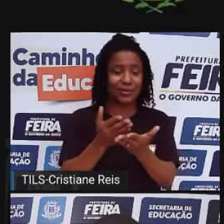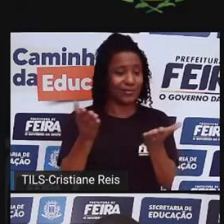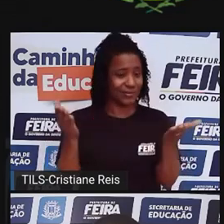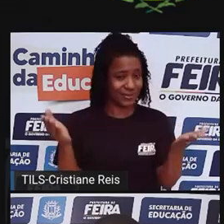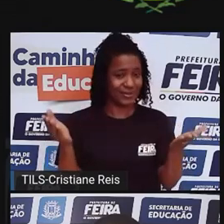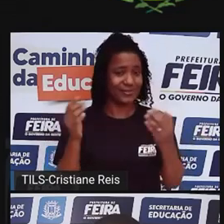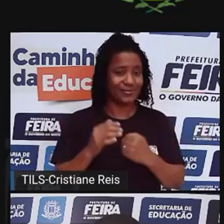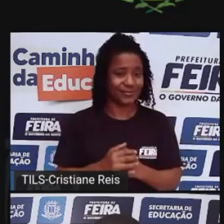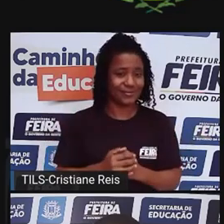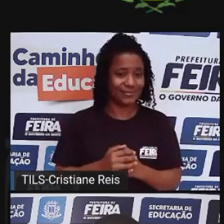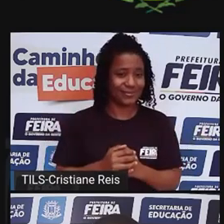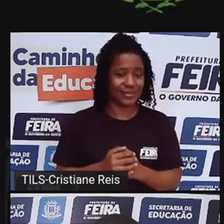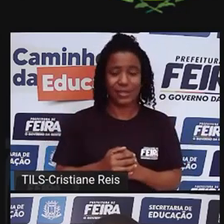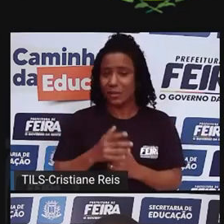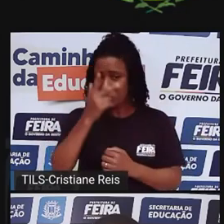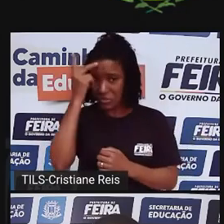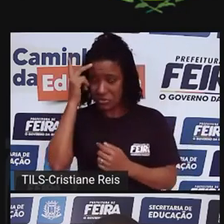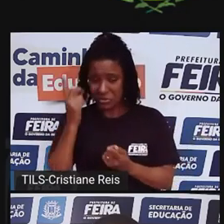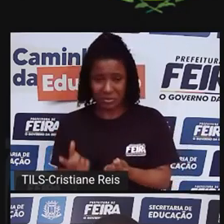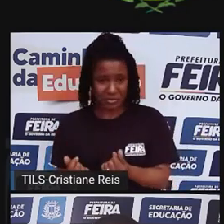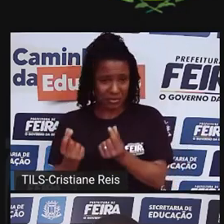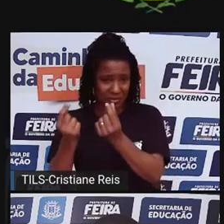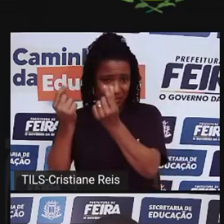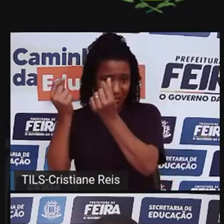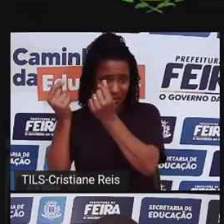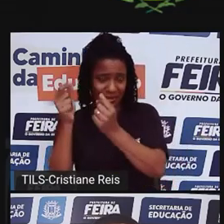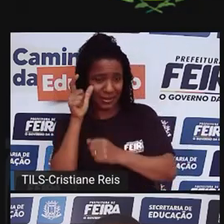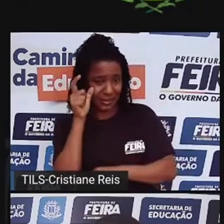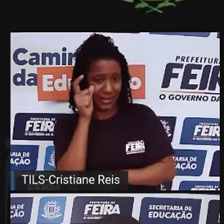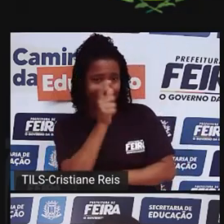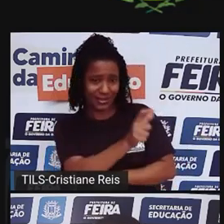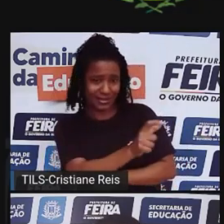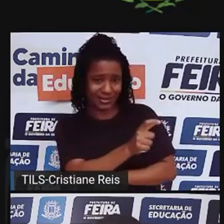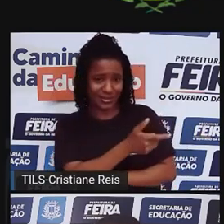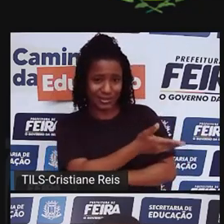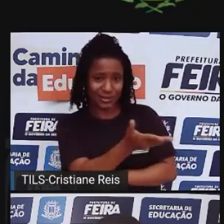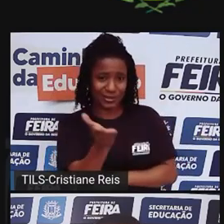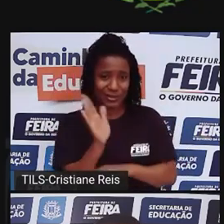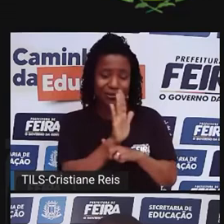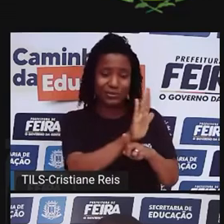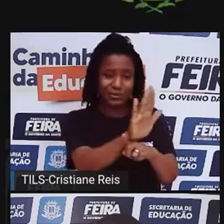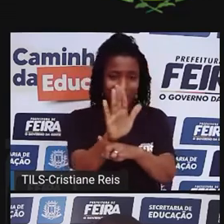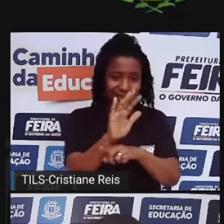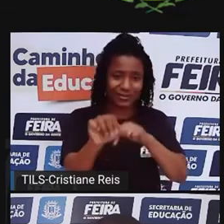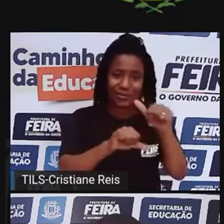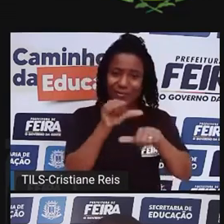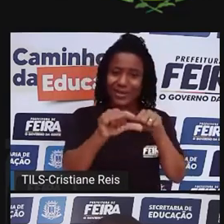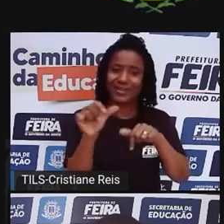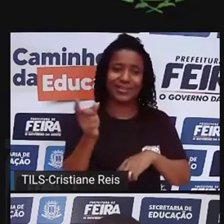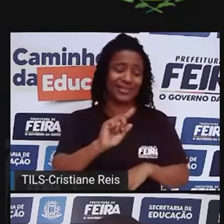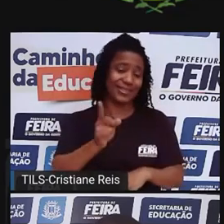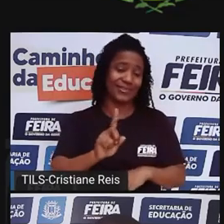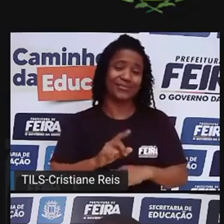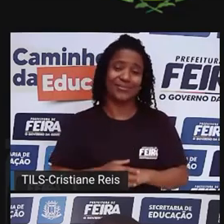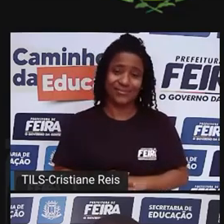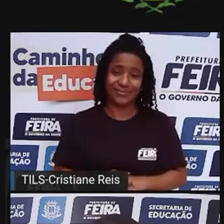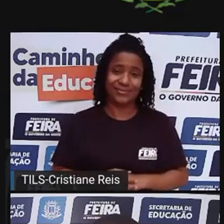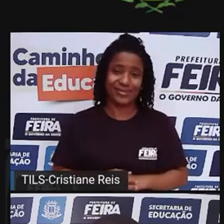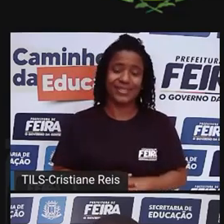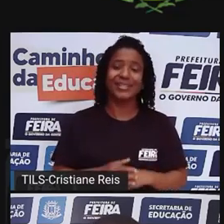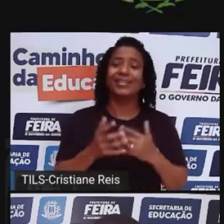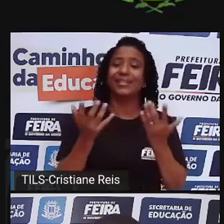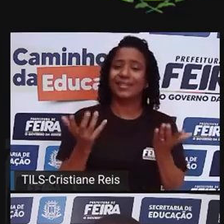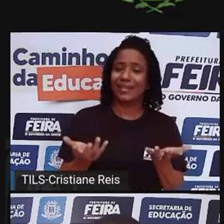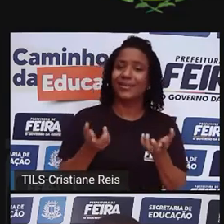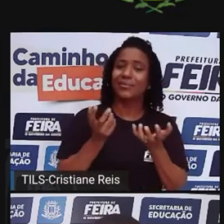não se interessam por vocês do ponto de vista de transformação. Elas preferem o quê? Perpetuar a opressão, como Paulo Freire